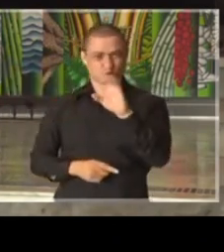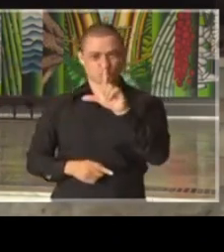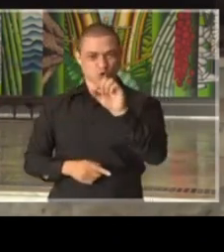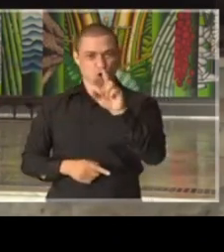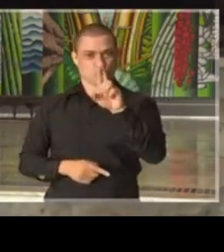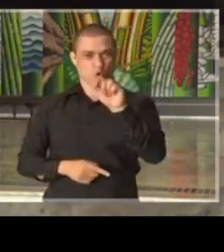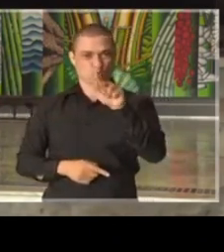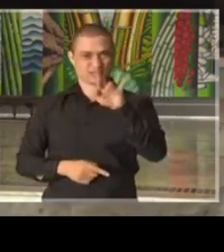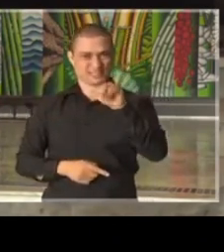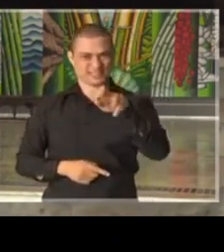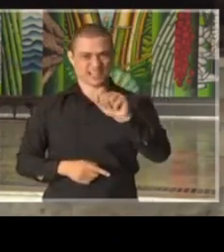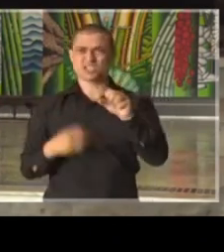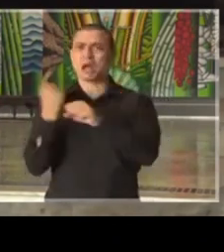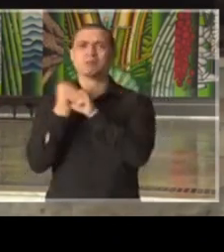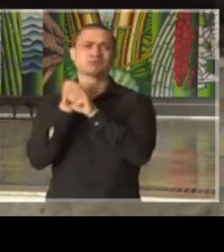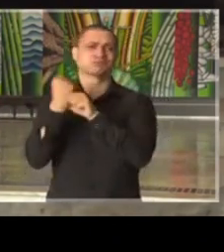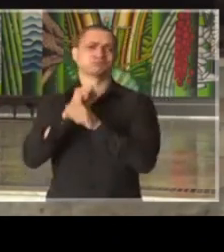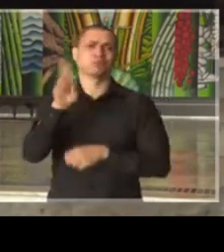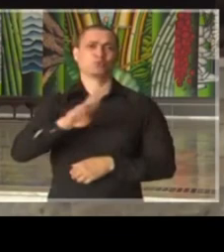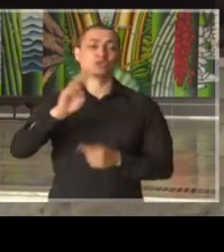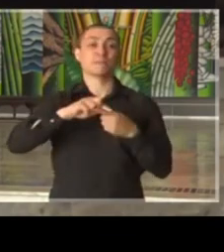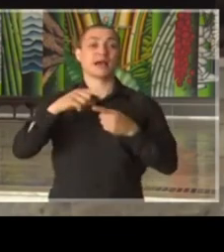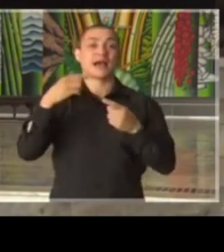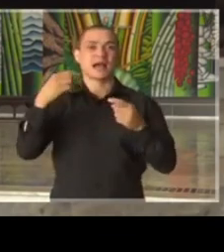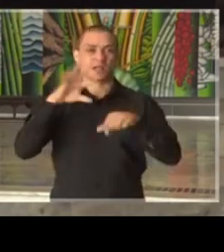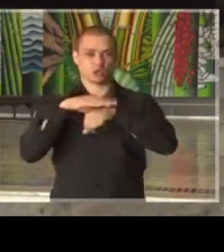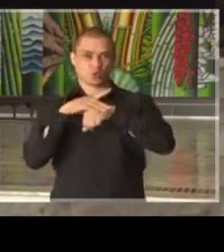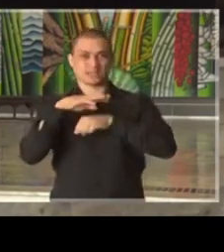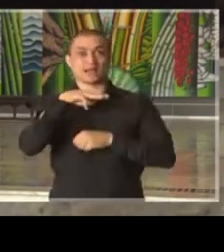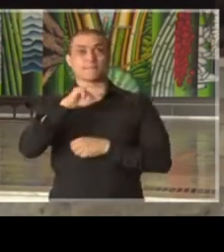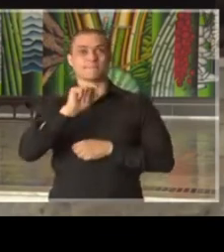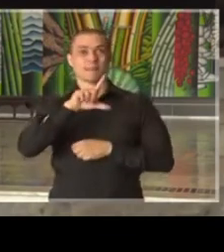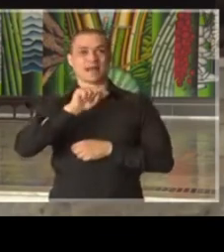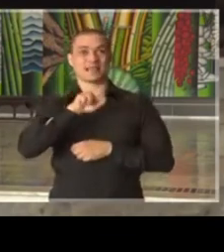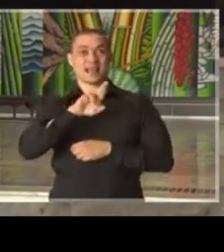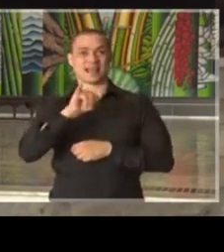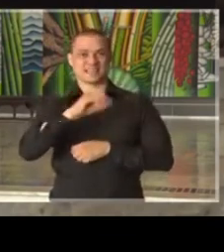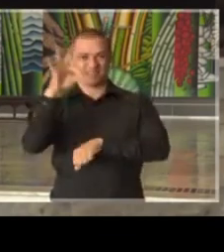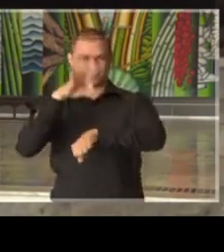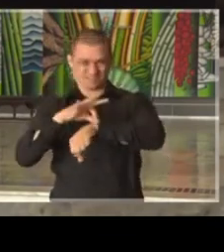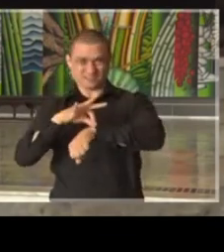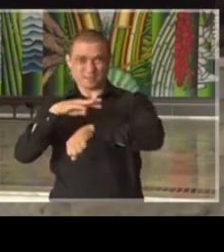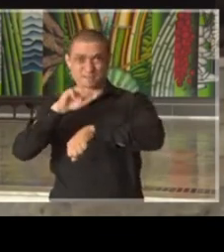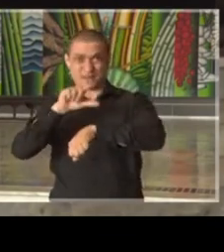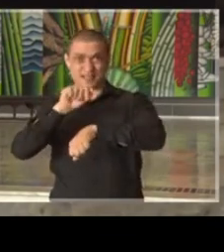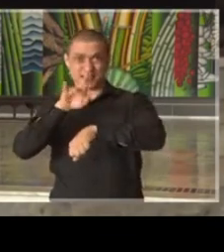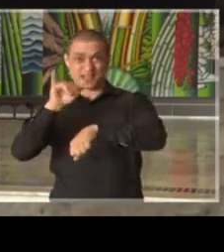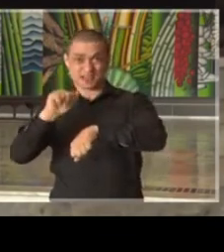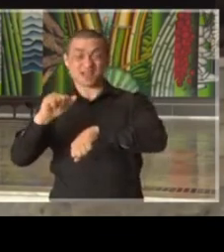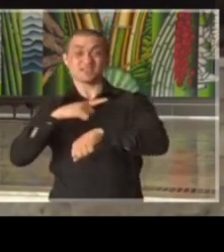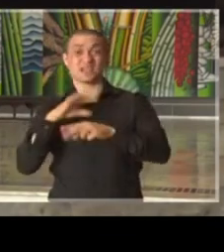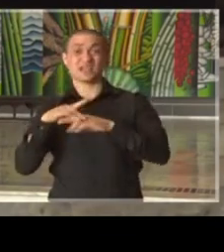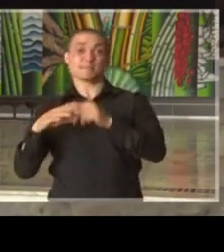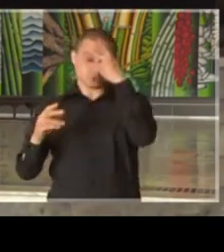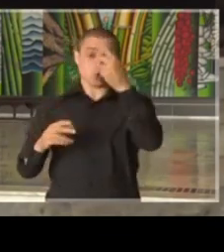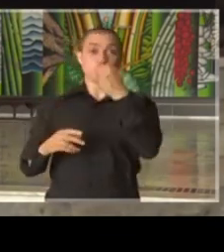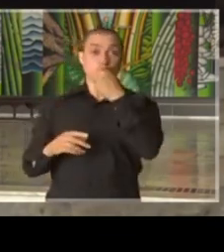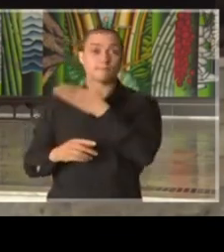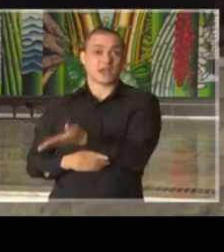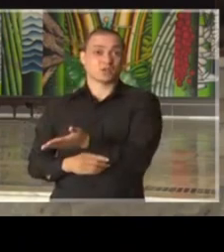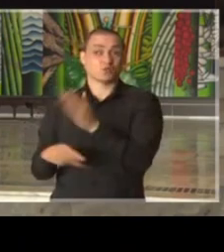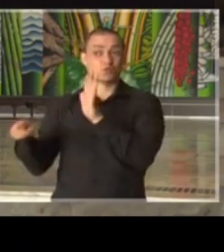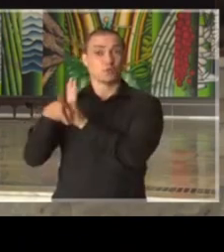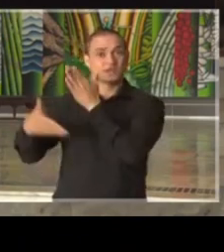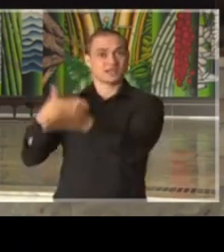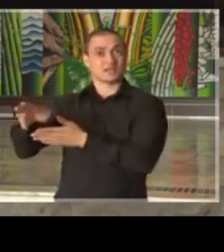dezenas de anos no tratamento da malária e os reumatologistas usam como droga anti-inflamatória, que faz parte da